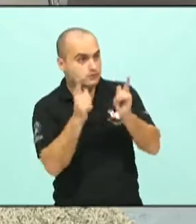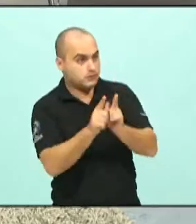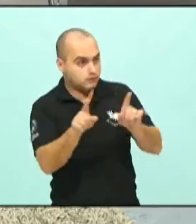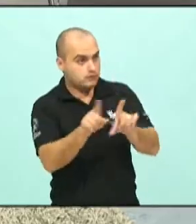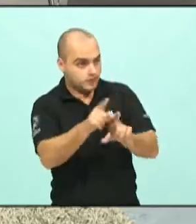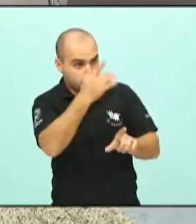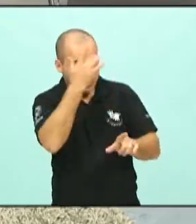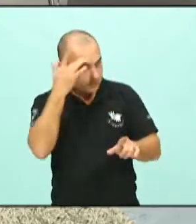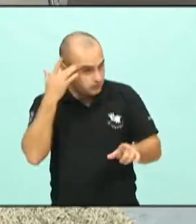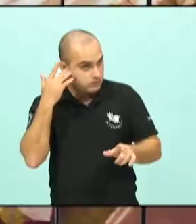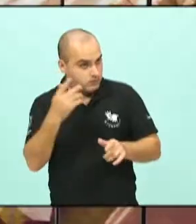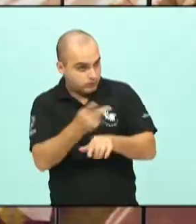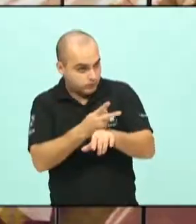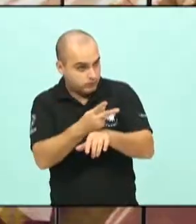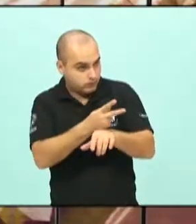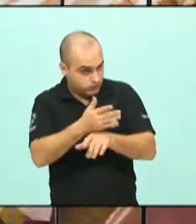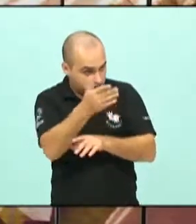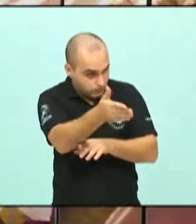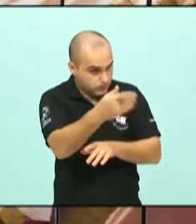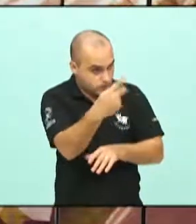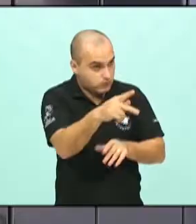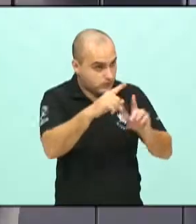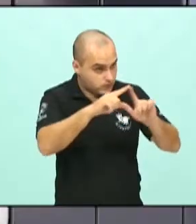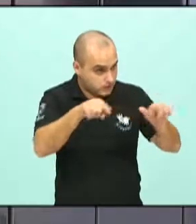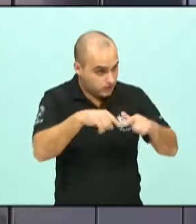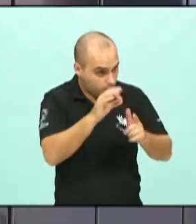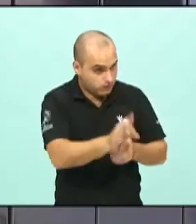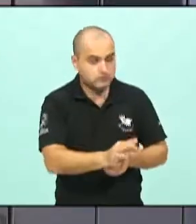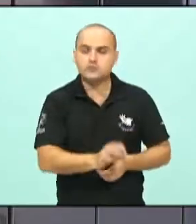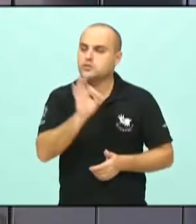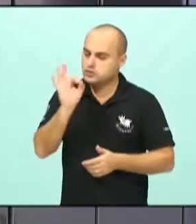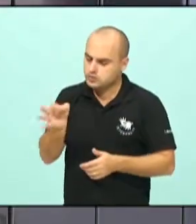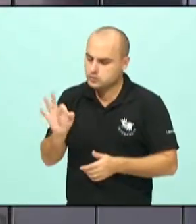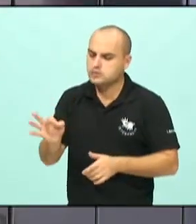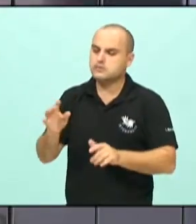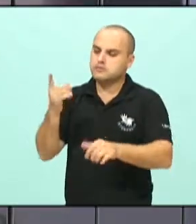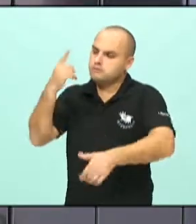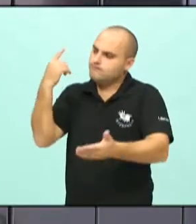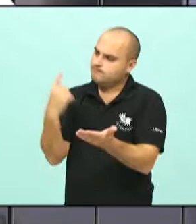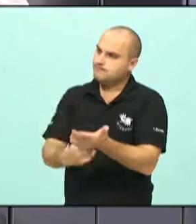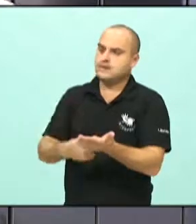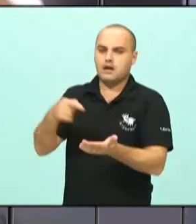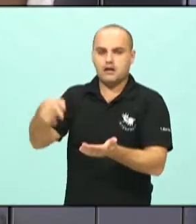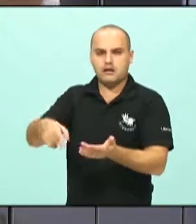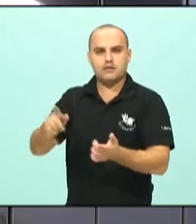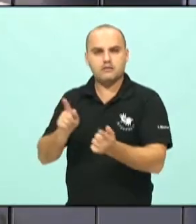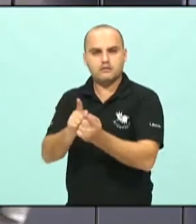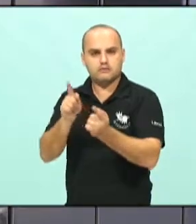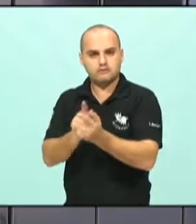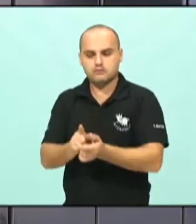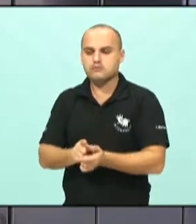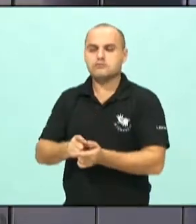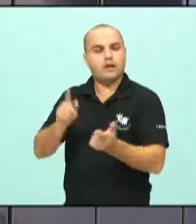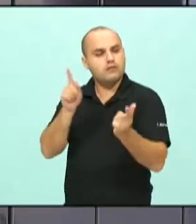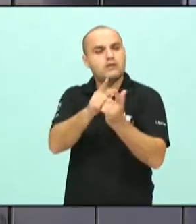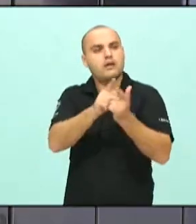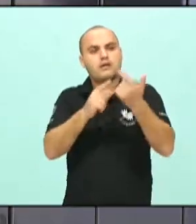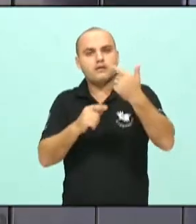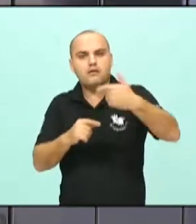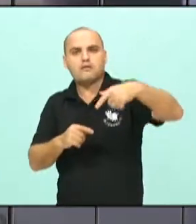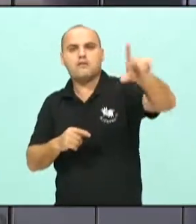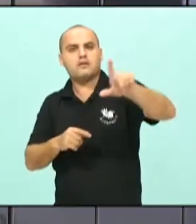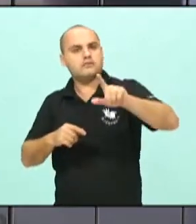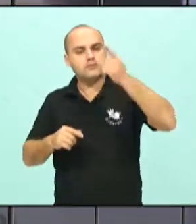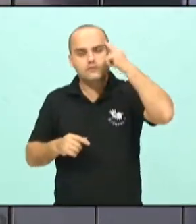gente procura o vereador no gabinete. A gente procura marcar muitos atendimentos aqui. e daqui a gente já sai para atender lá fora. Enfim, é um dia a dia